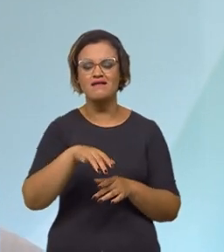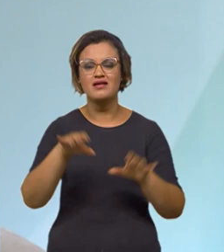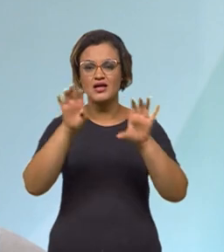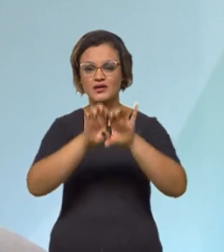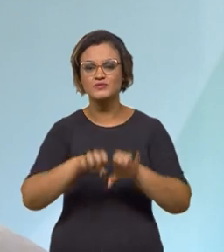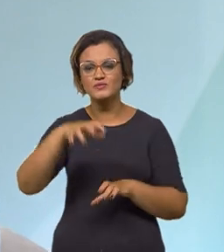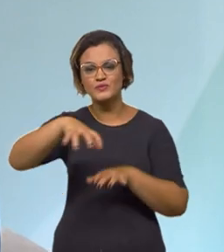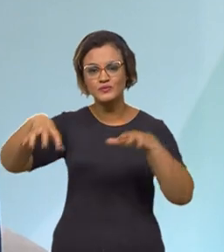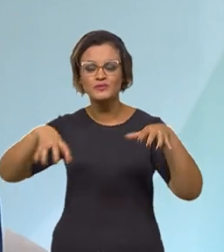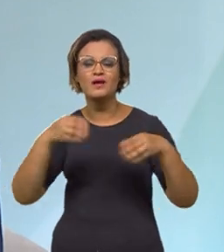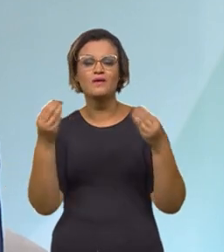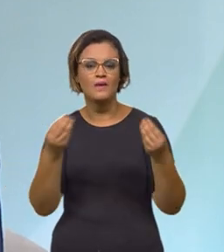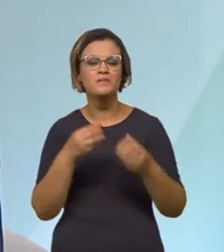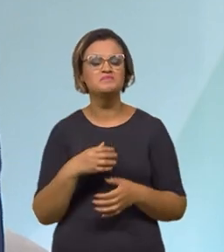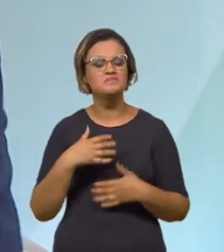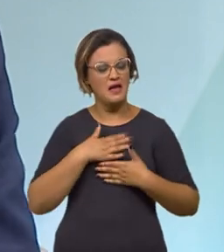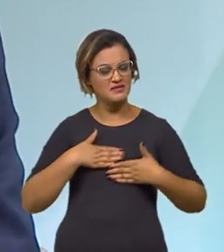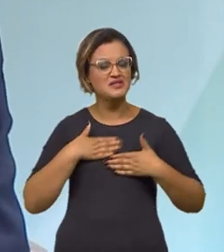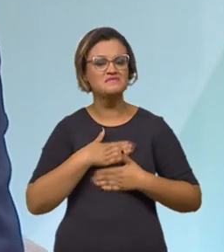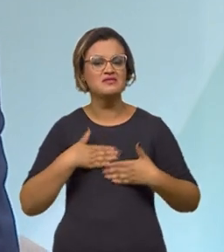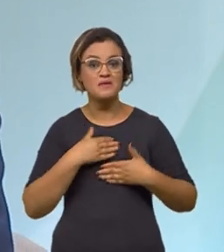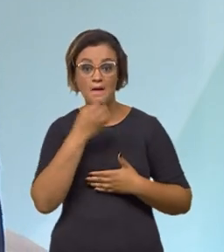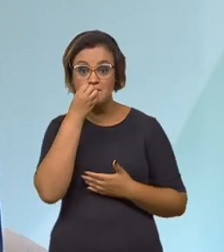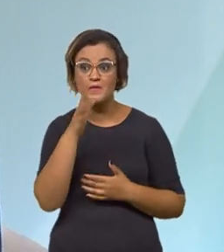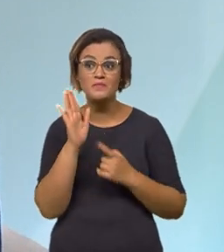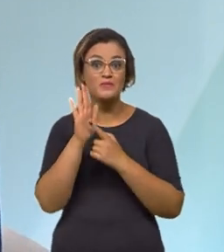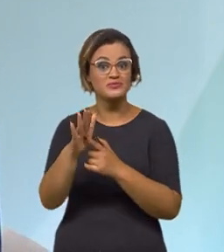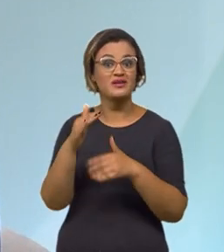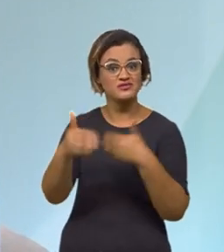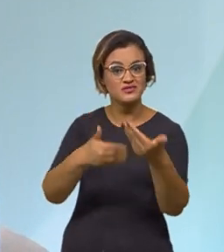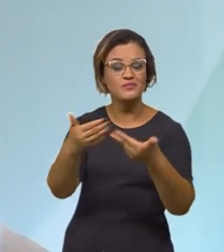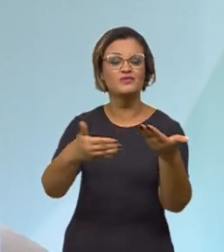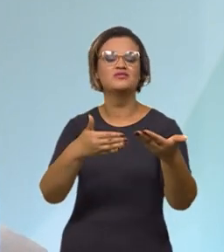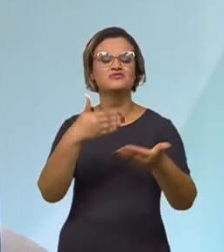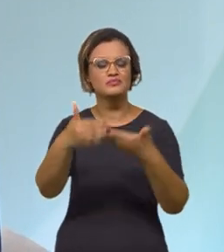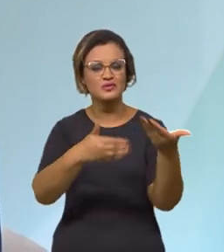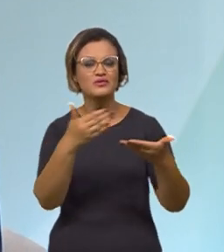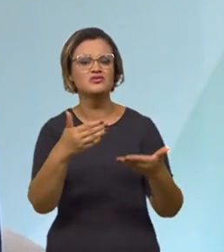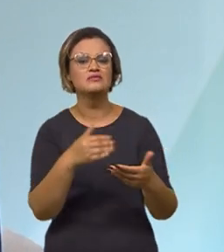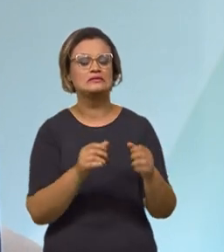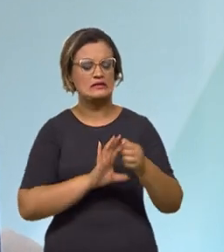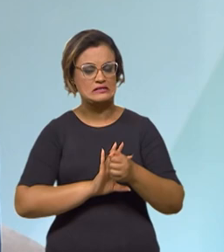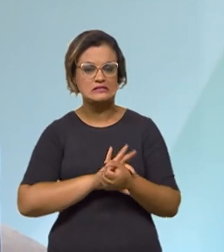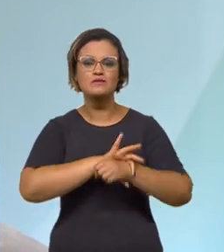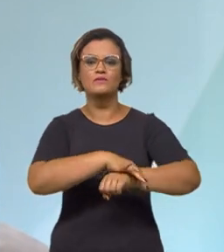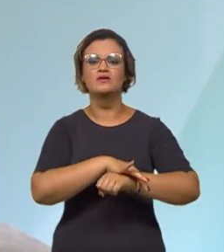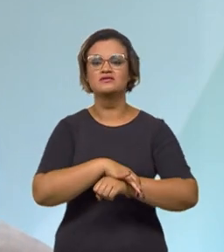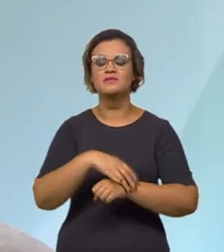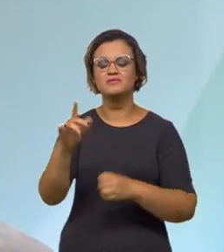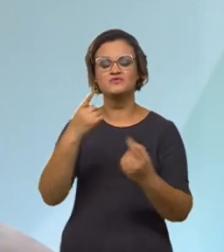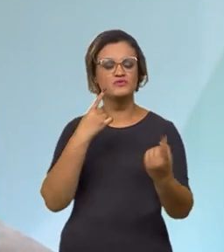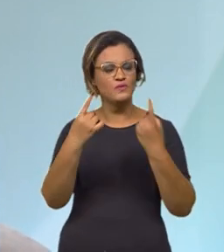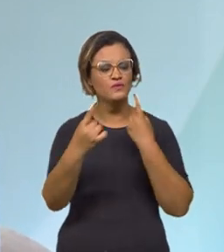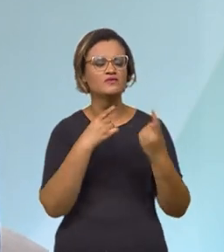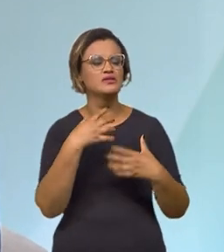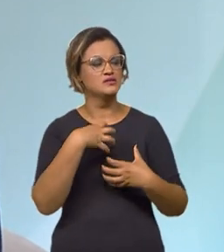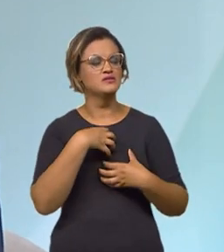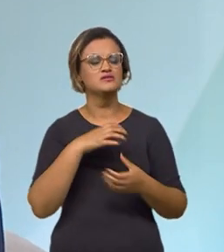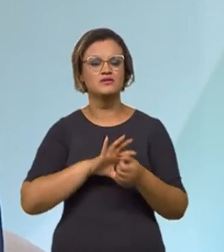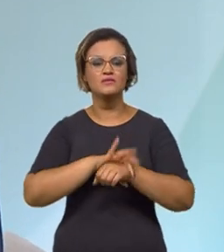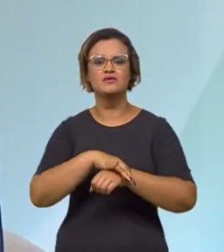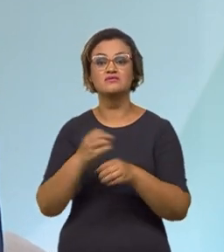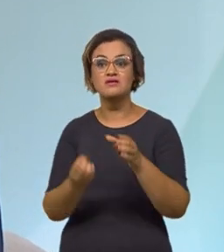acompanhado de perto. E a gente fica muito satisfeito de estar avançando nessa agenda, que a sabe que ela traz segurança para quem está trafegando assuntos de vias, mas também